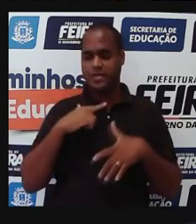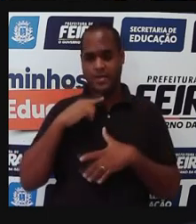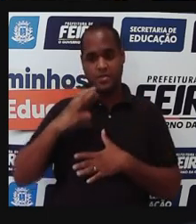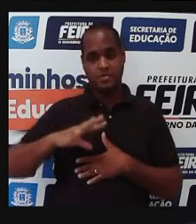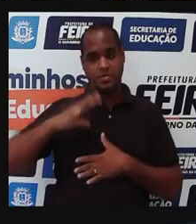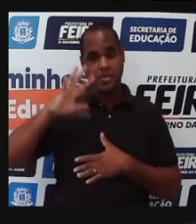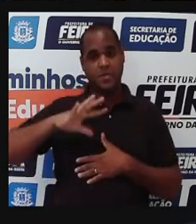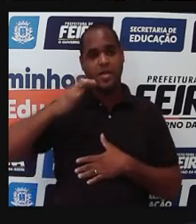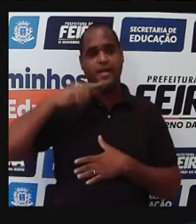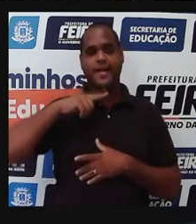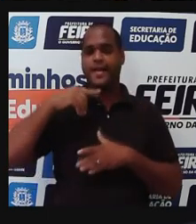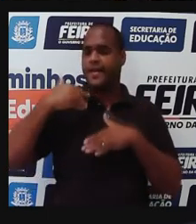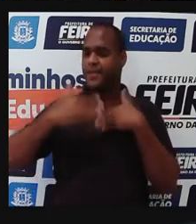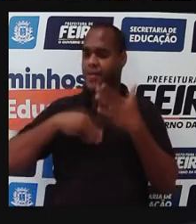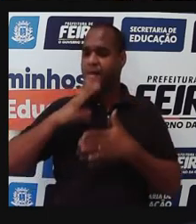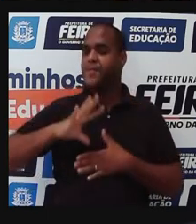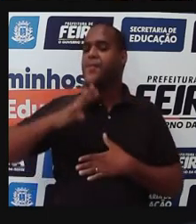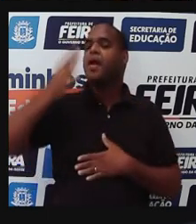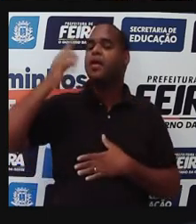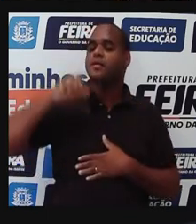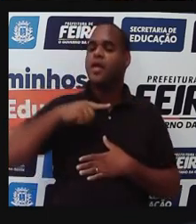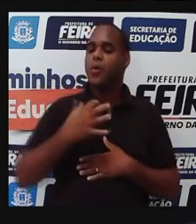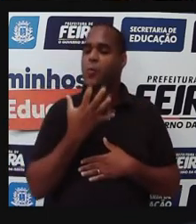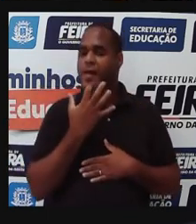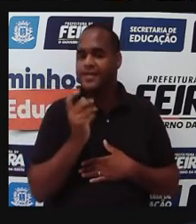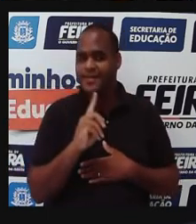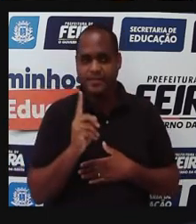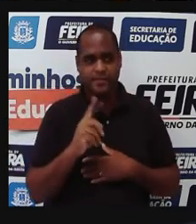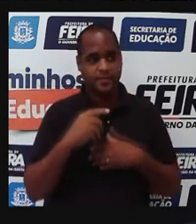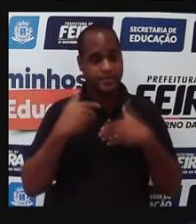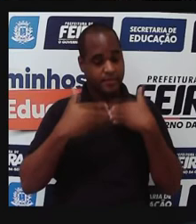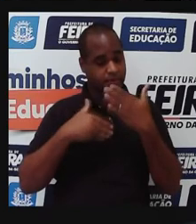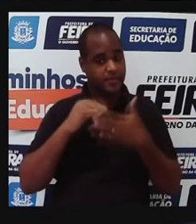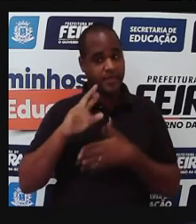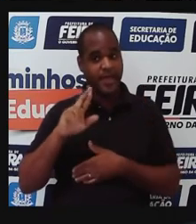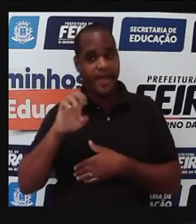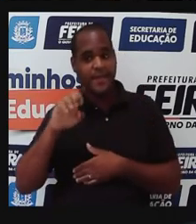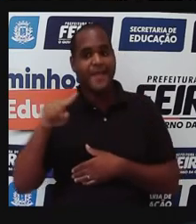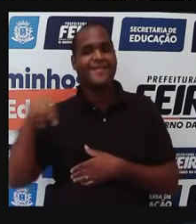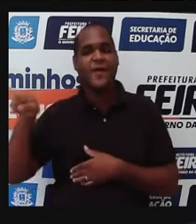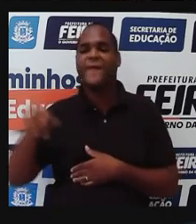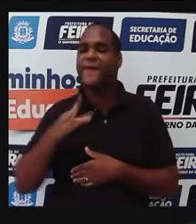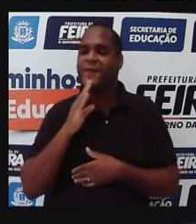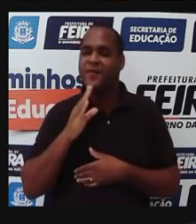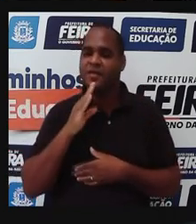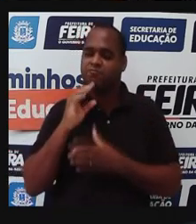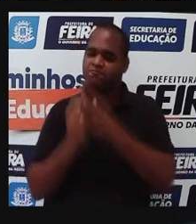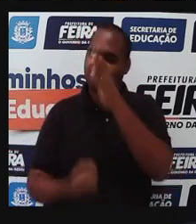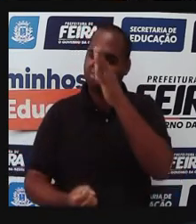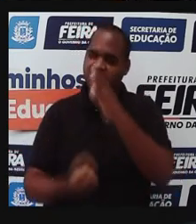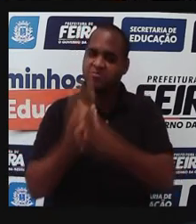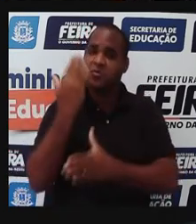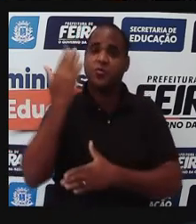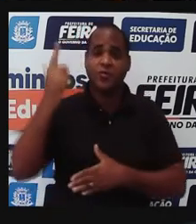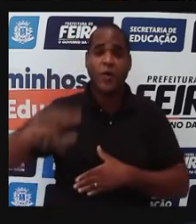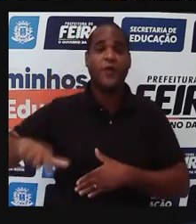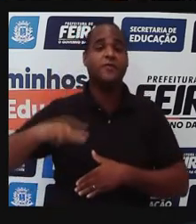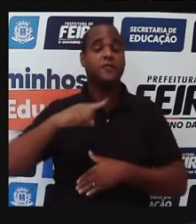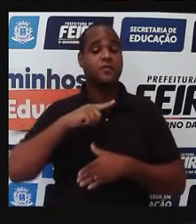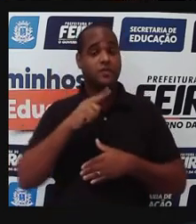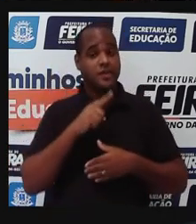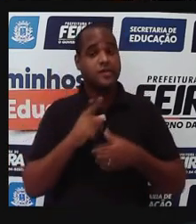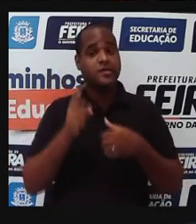emergente, porque ela surge, antes ela não era conhecida, e as reemergentes, elas já eram conhecidas, mas agora elas